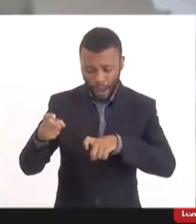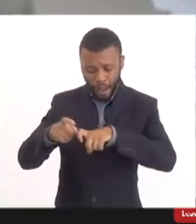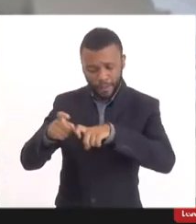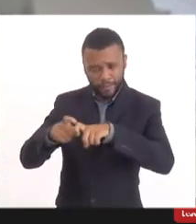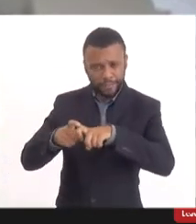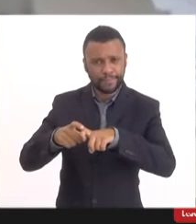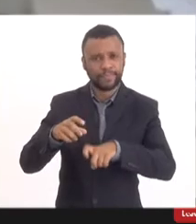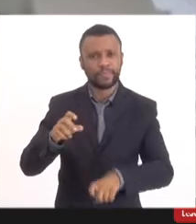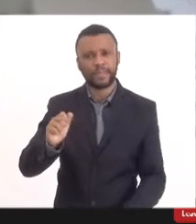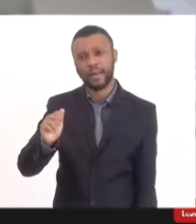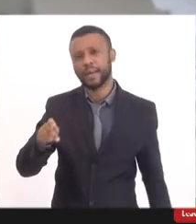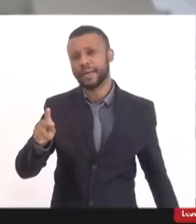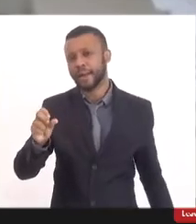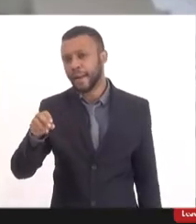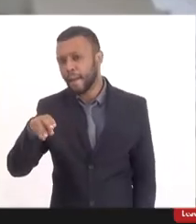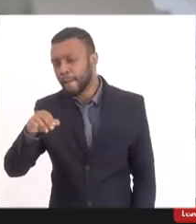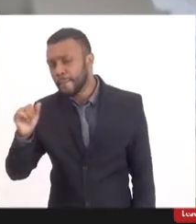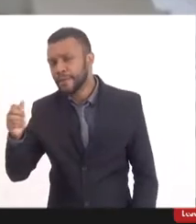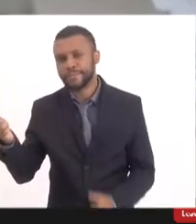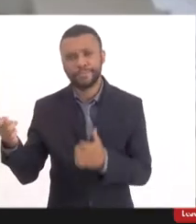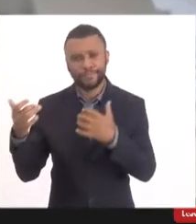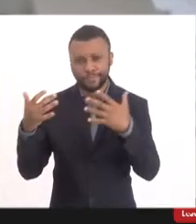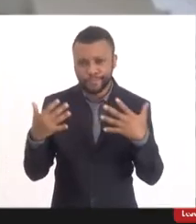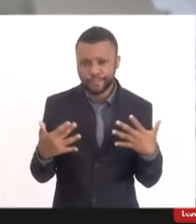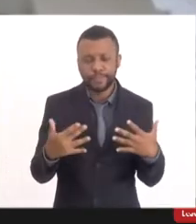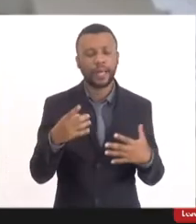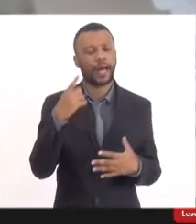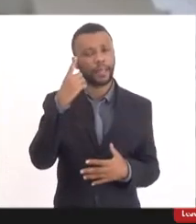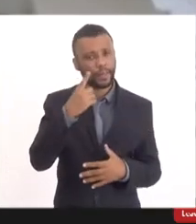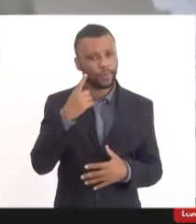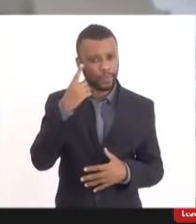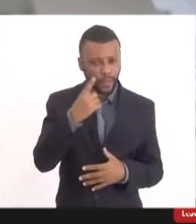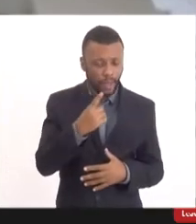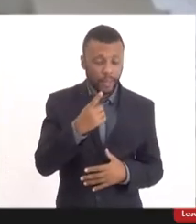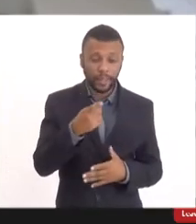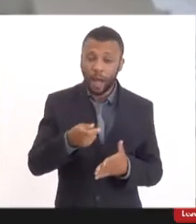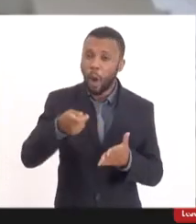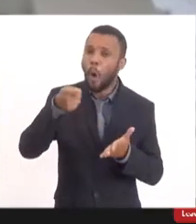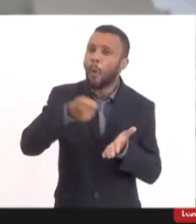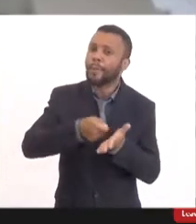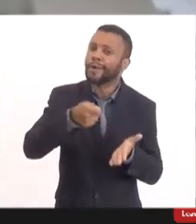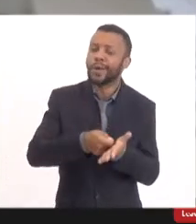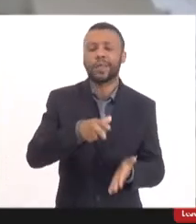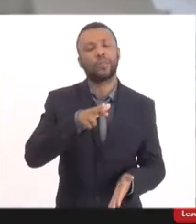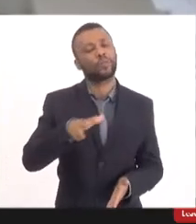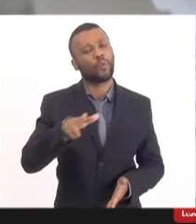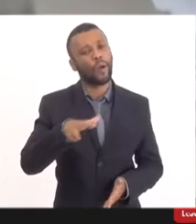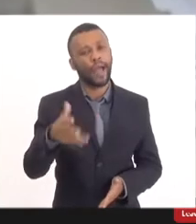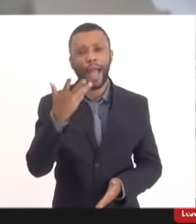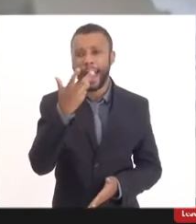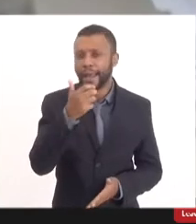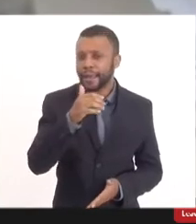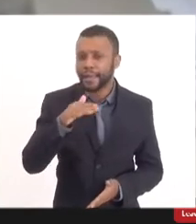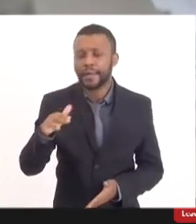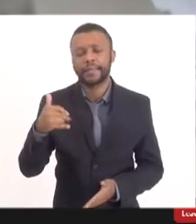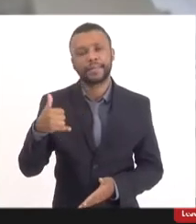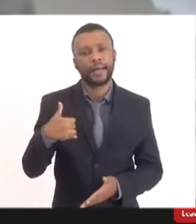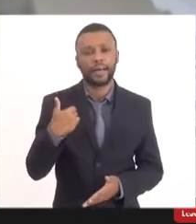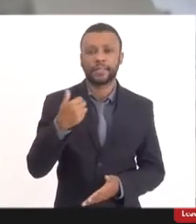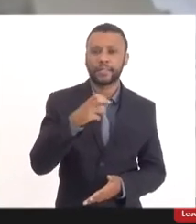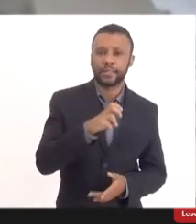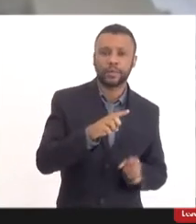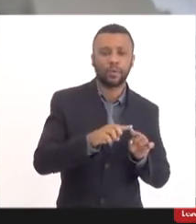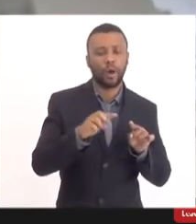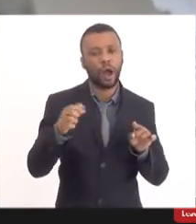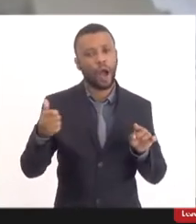e a deputada também, não é obrigatória em crianças de 5 a 11 anos de idade e em nenhuma outra faixa etária,